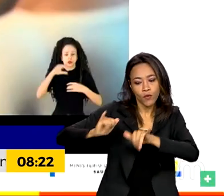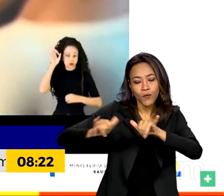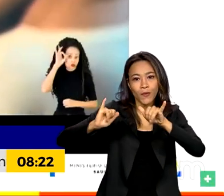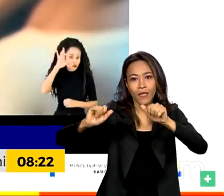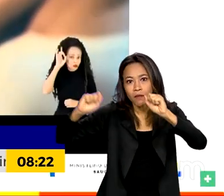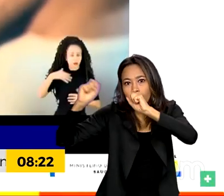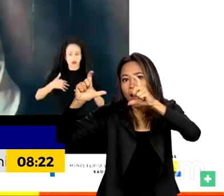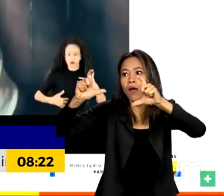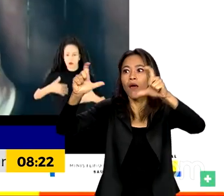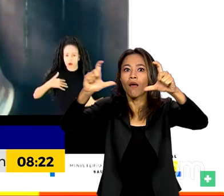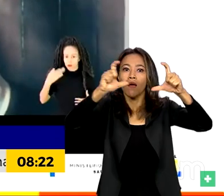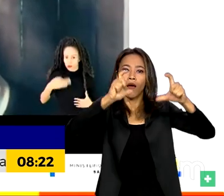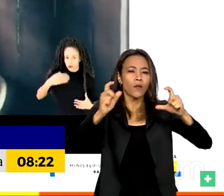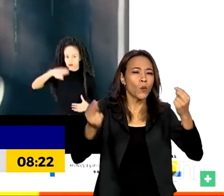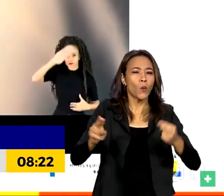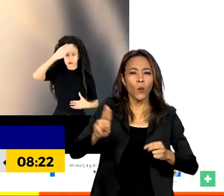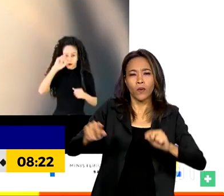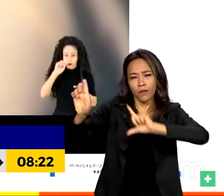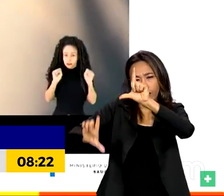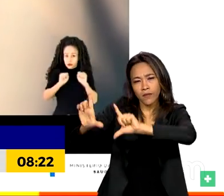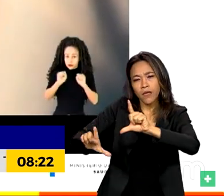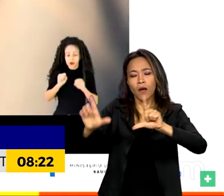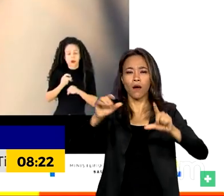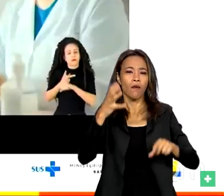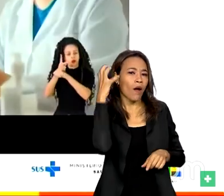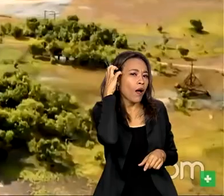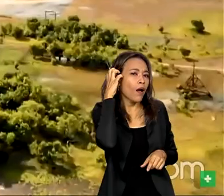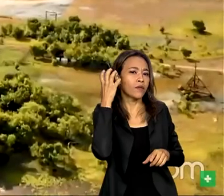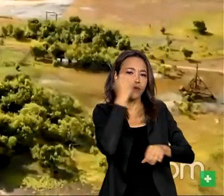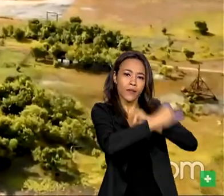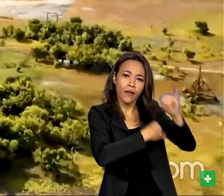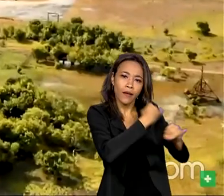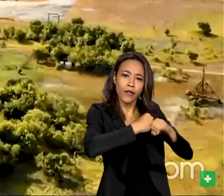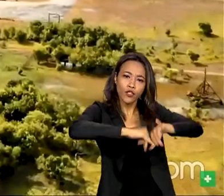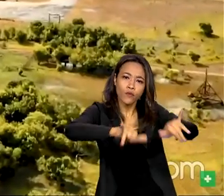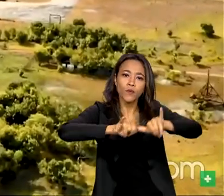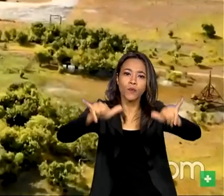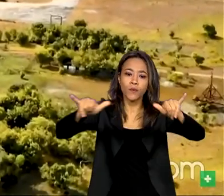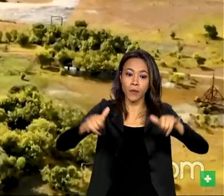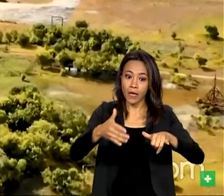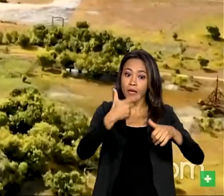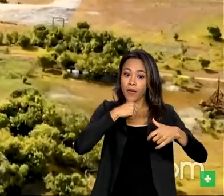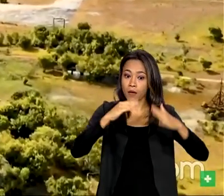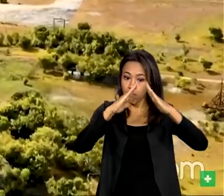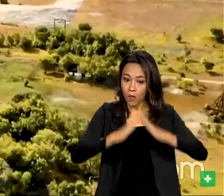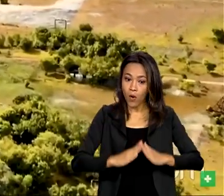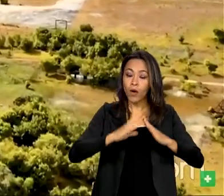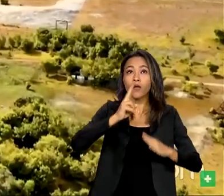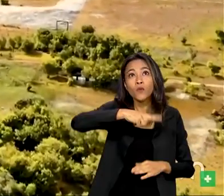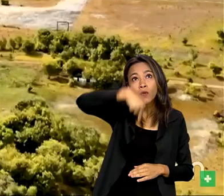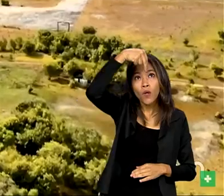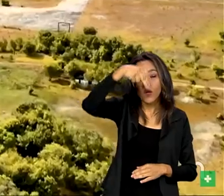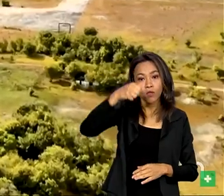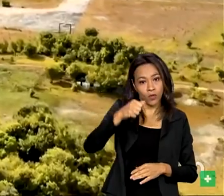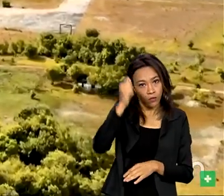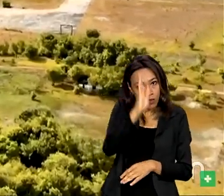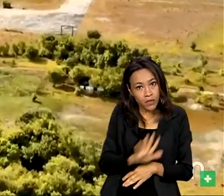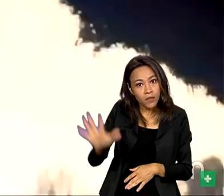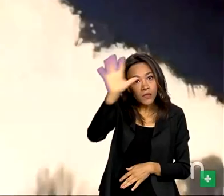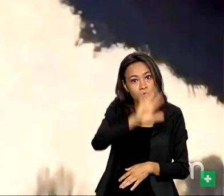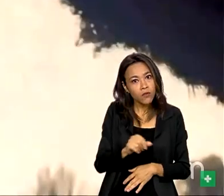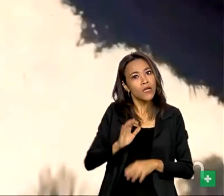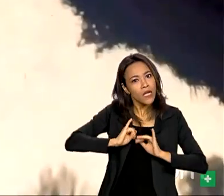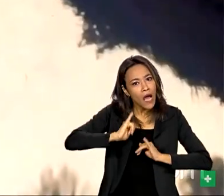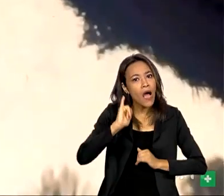alerta. Por meio de TVs, rádios e internet, moradores do norte do país vão ser informados que a malária